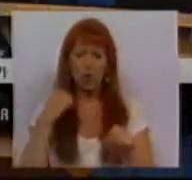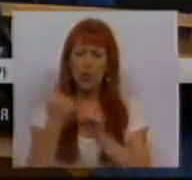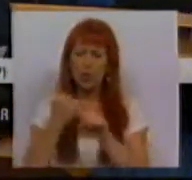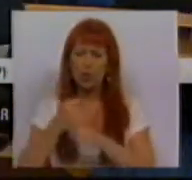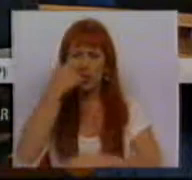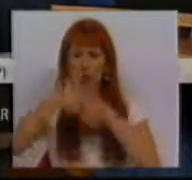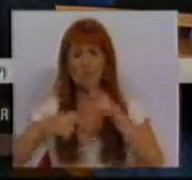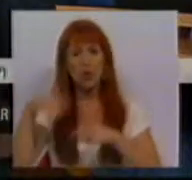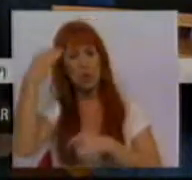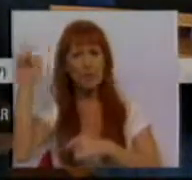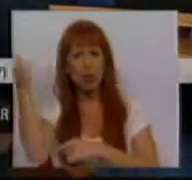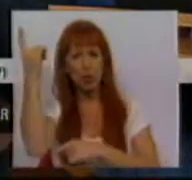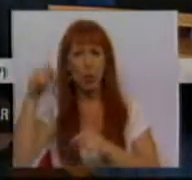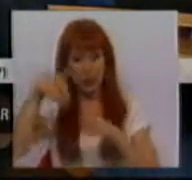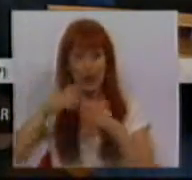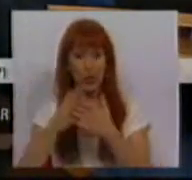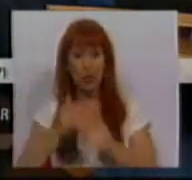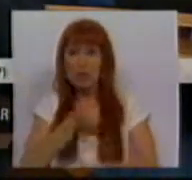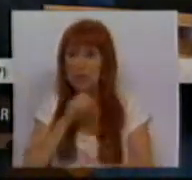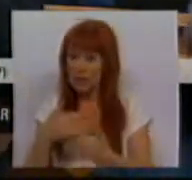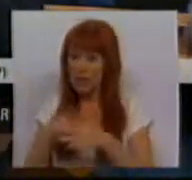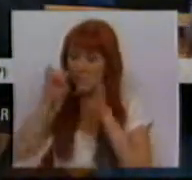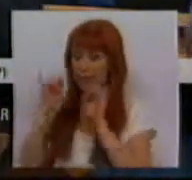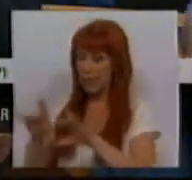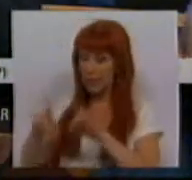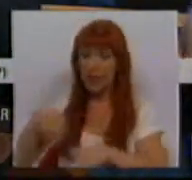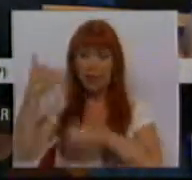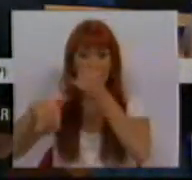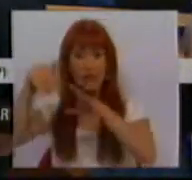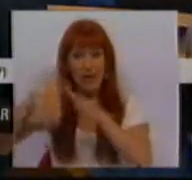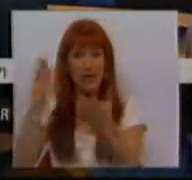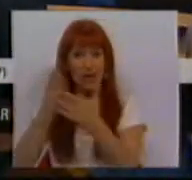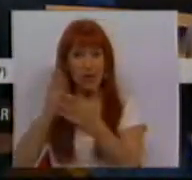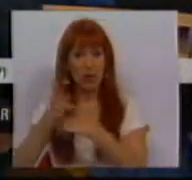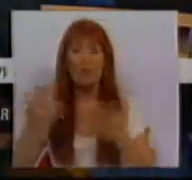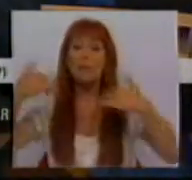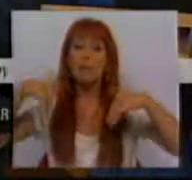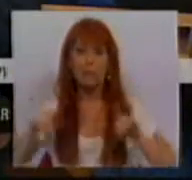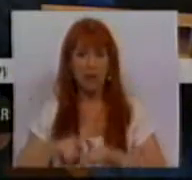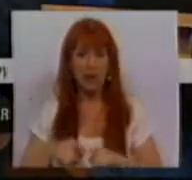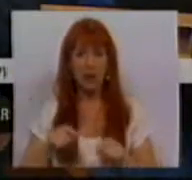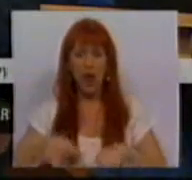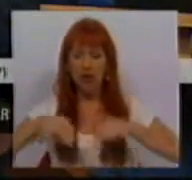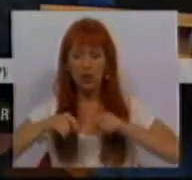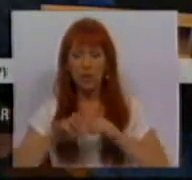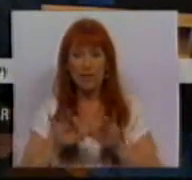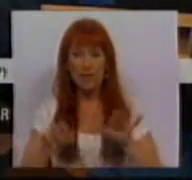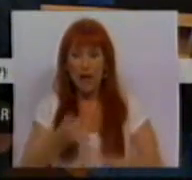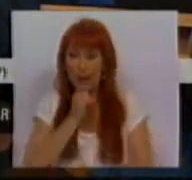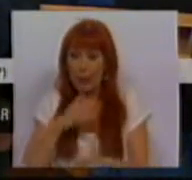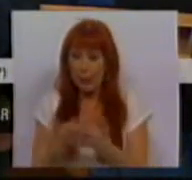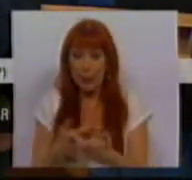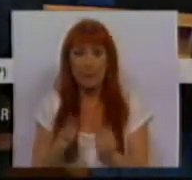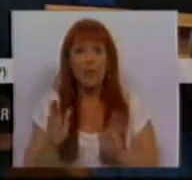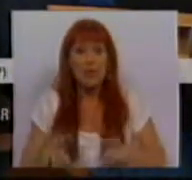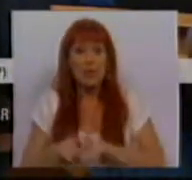papel do pessoal não docente das escolas é decisivo na prevenção da violência escolar. No entanto, para que assumam esse caráter decisivo,